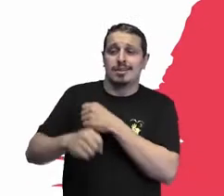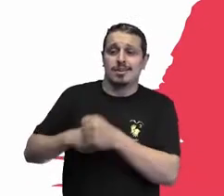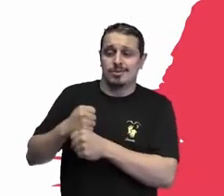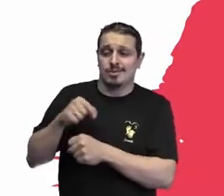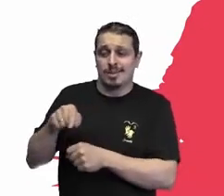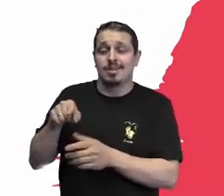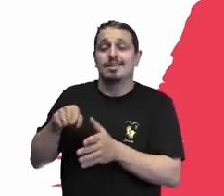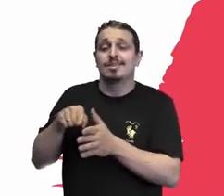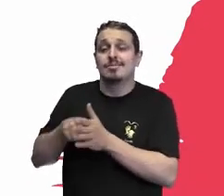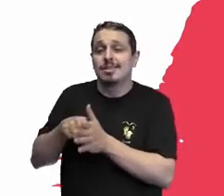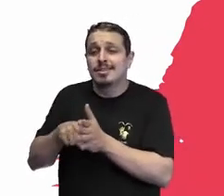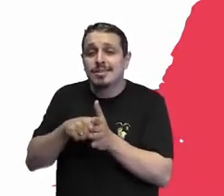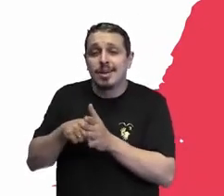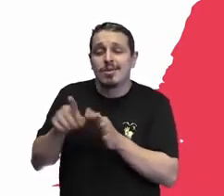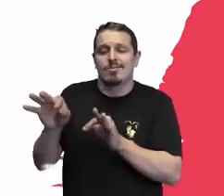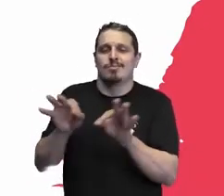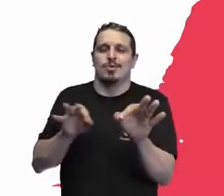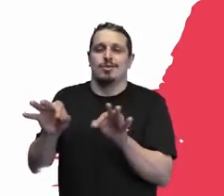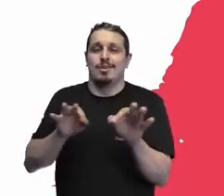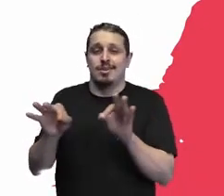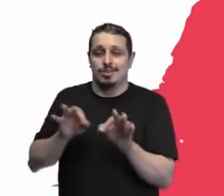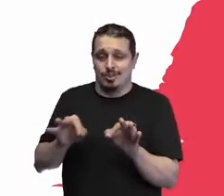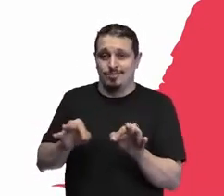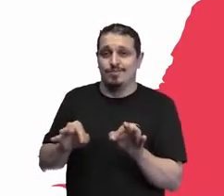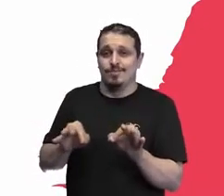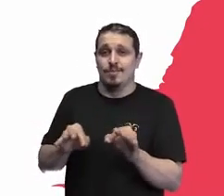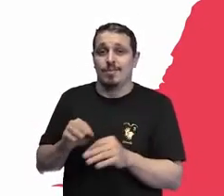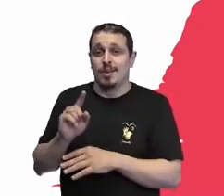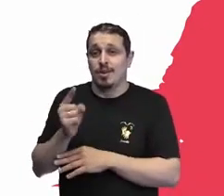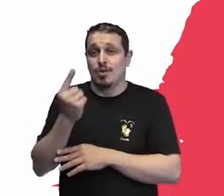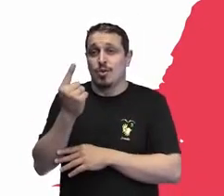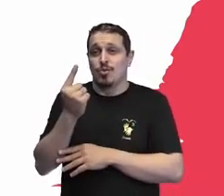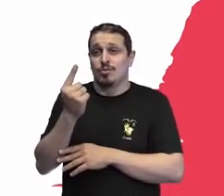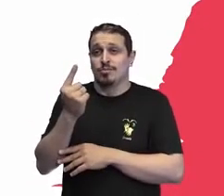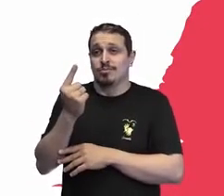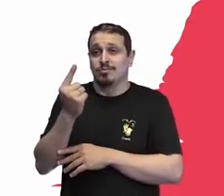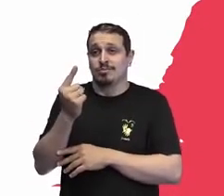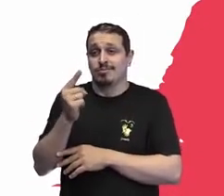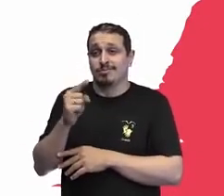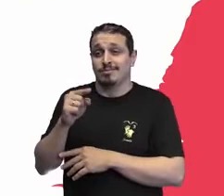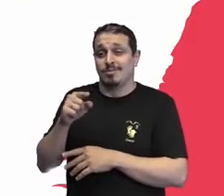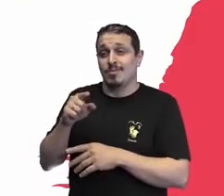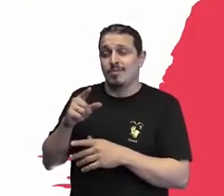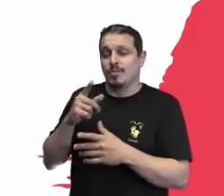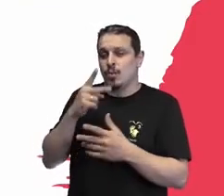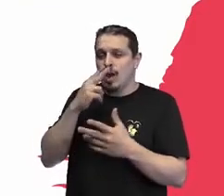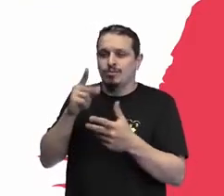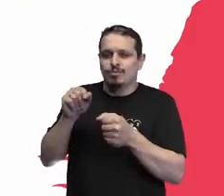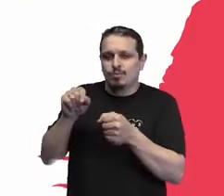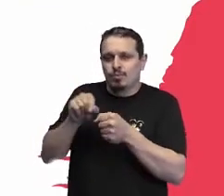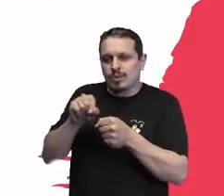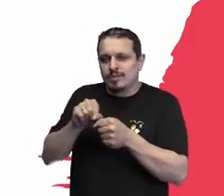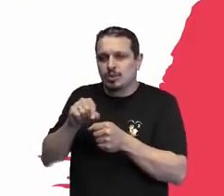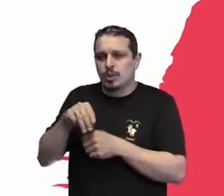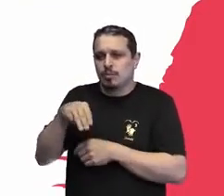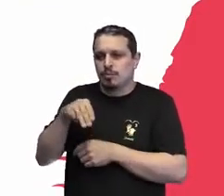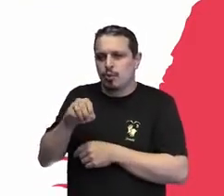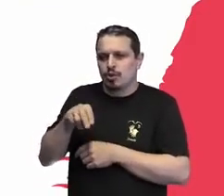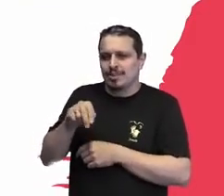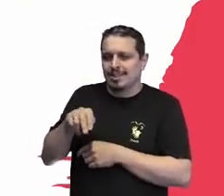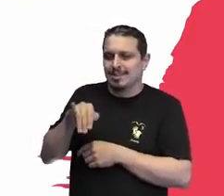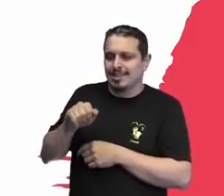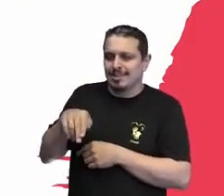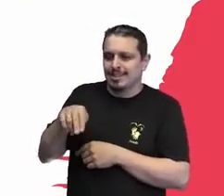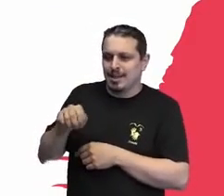a gente monta o que a gente chama de programa de monitoramento, e não está dentro da casa das pessoas, ele está dentro do